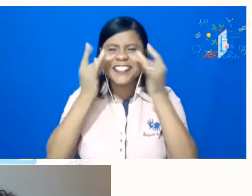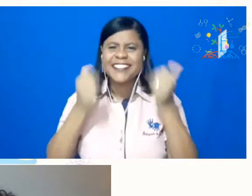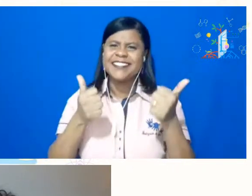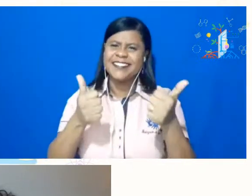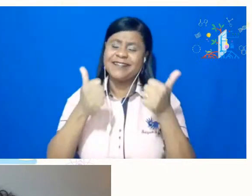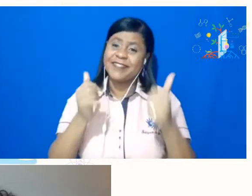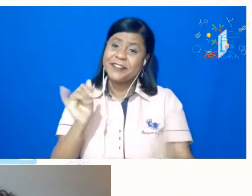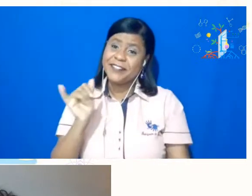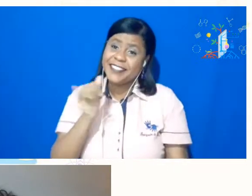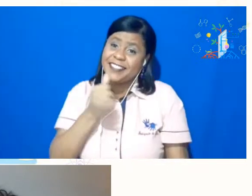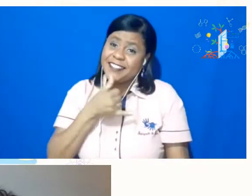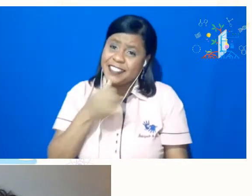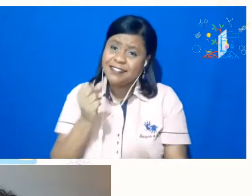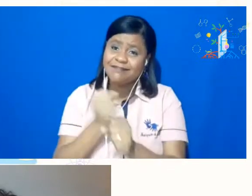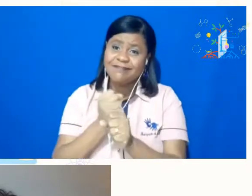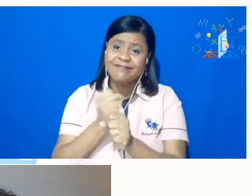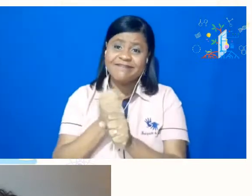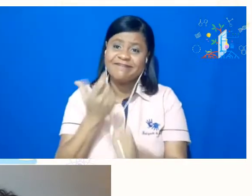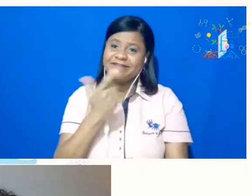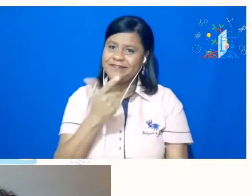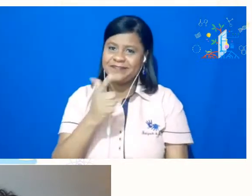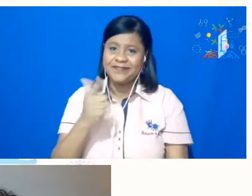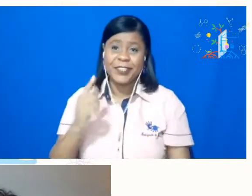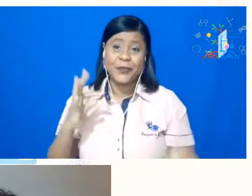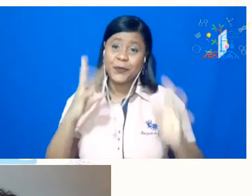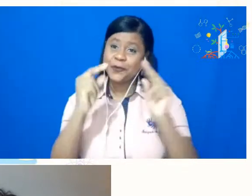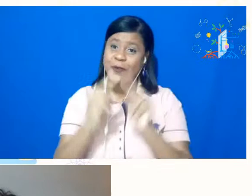não teremos, será tudo online.